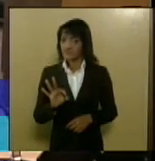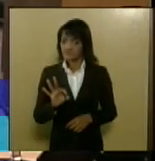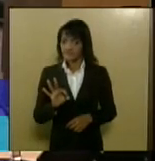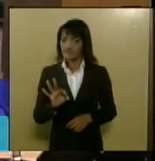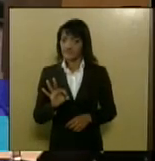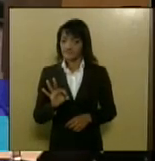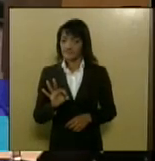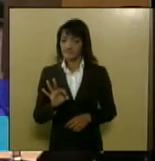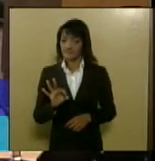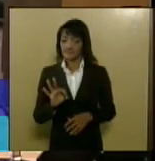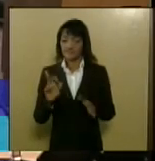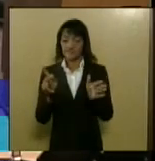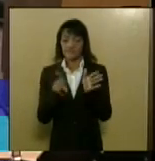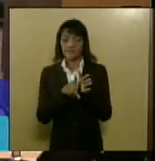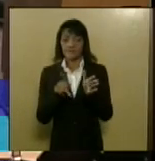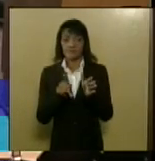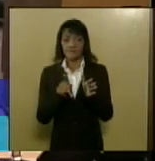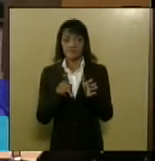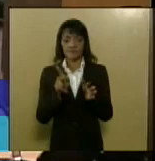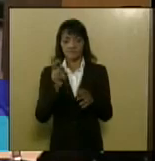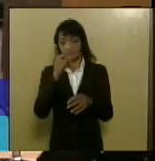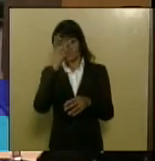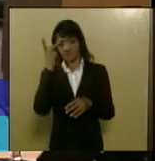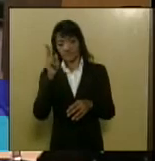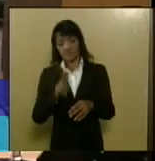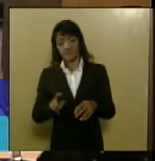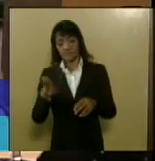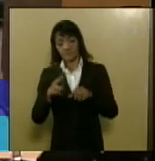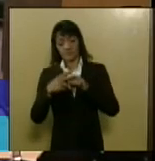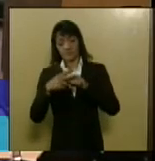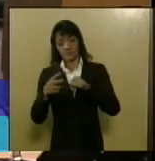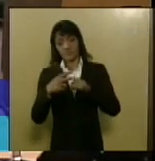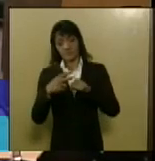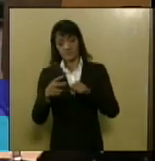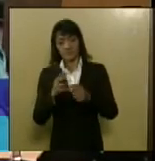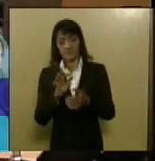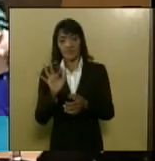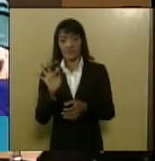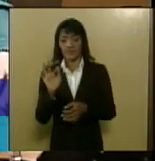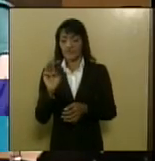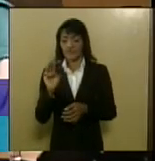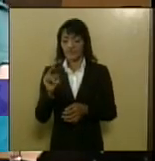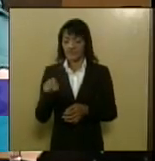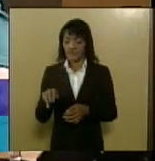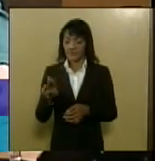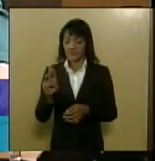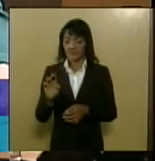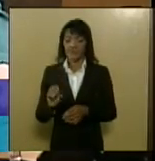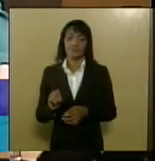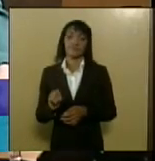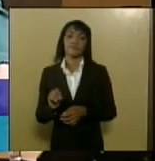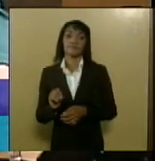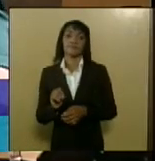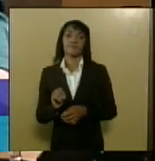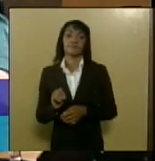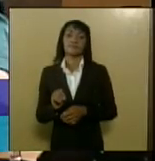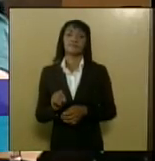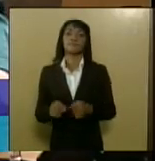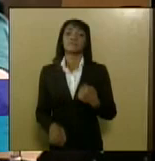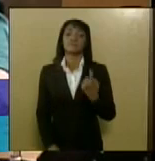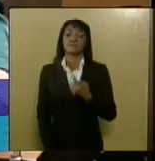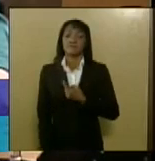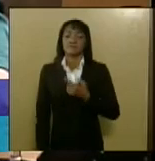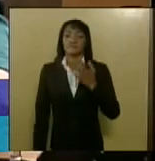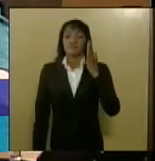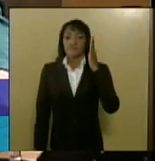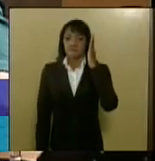provenientes do uso do tabaco é lamentável e a gente assim entende que